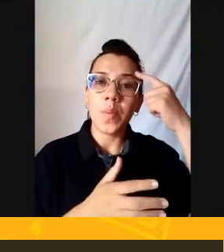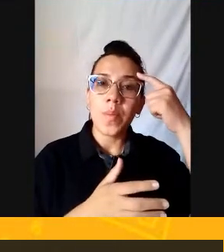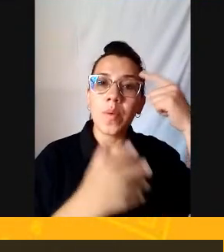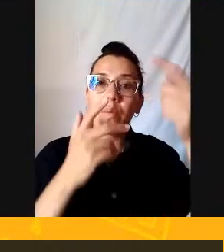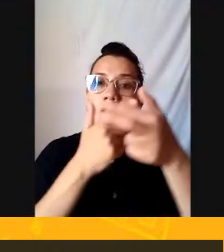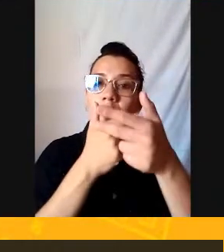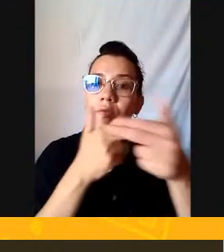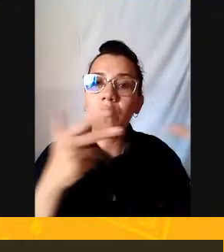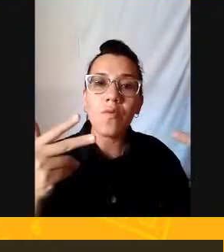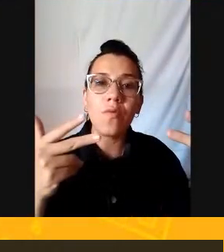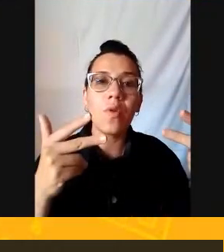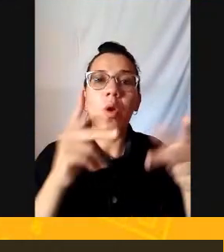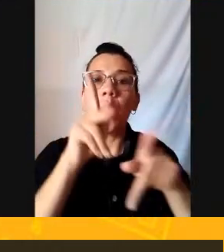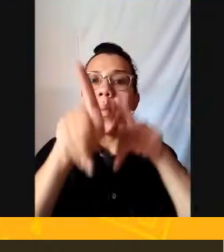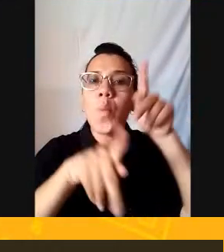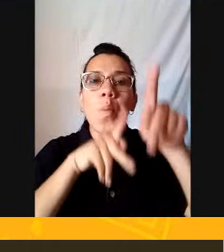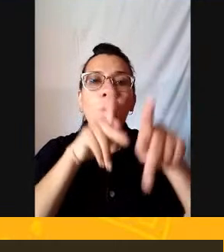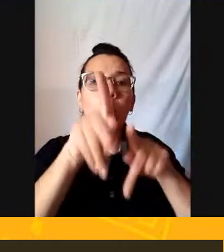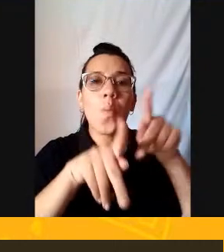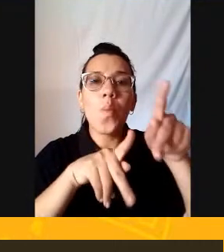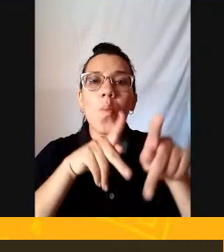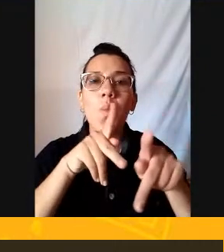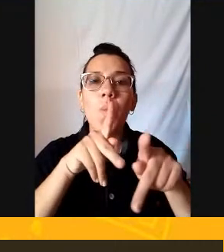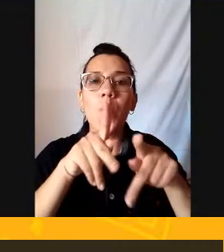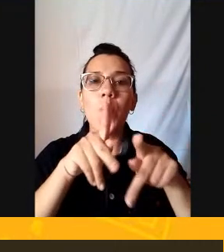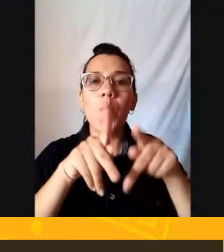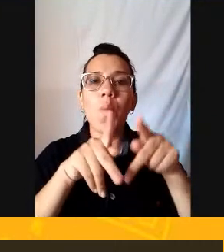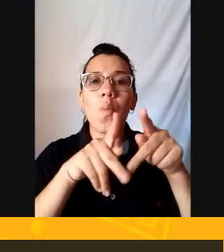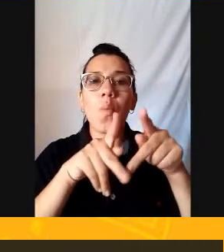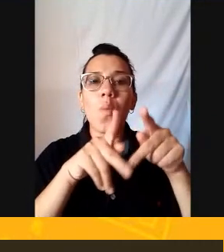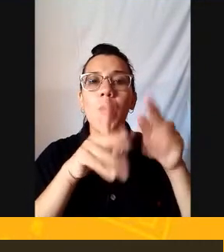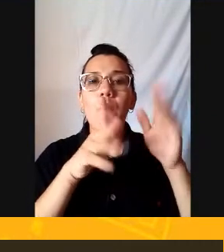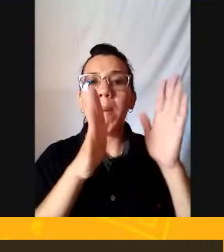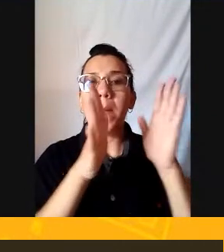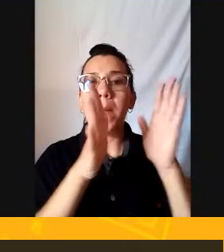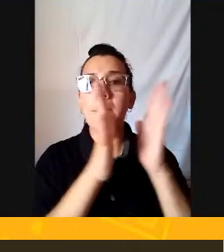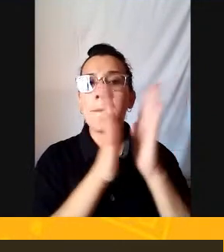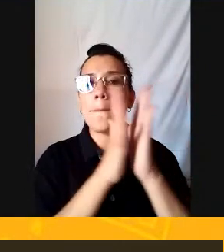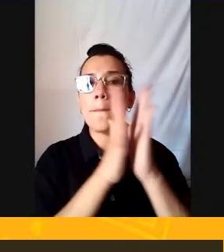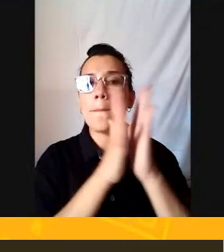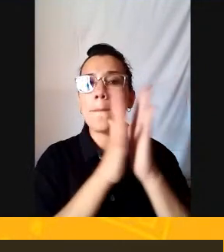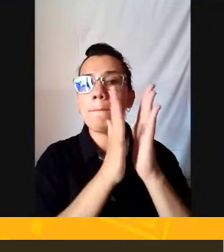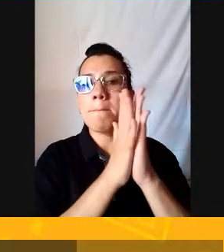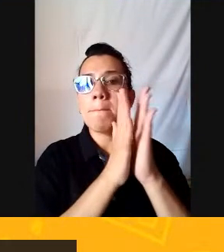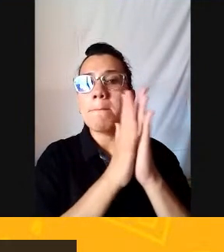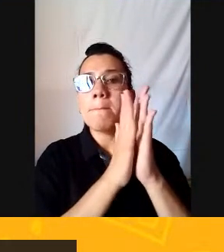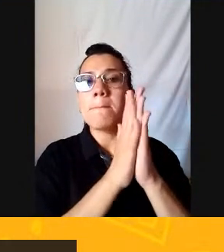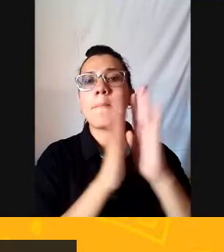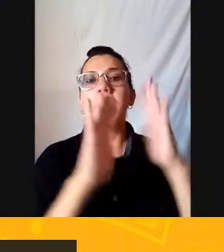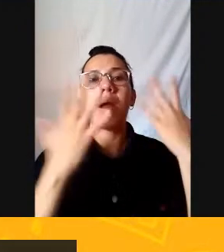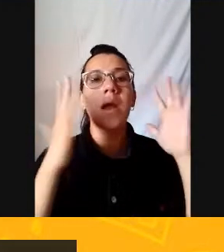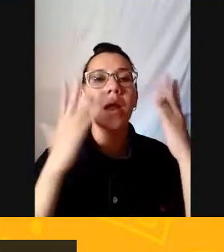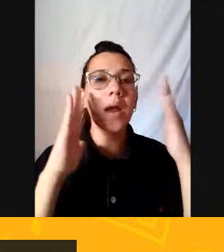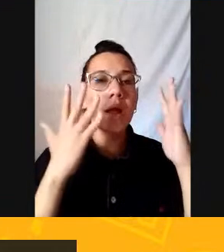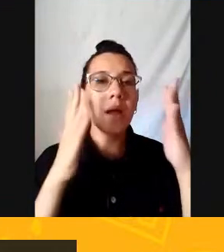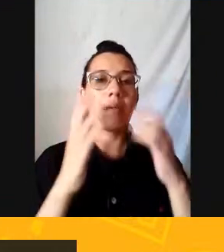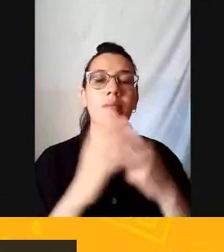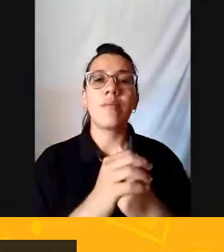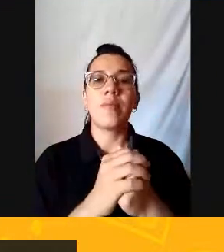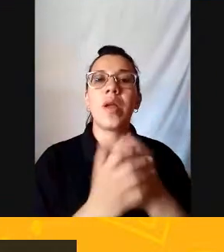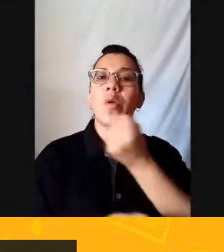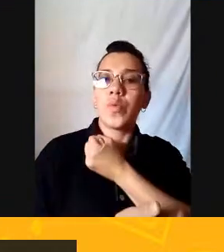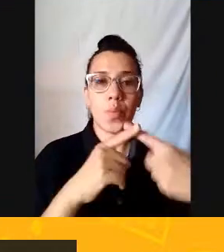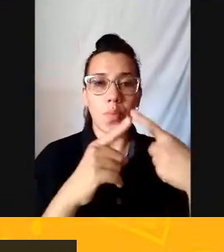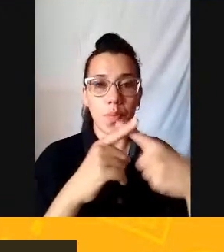É uma figura De linguagem Silepse De número Só porque O povo Da ideia De coletividade Isso não